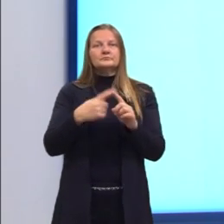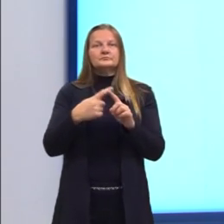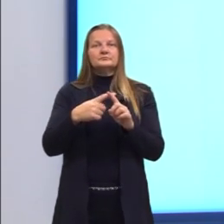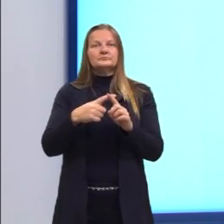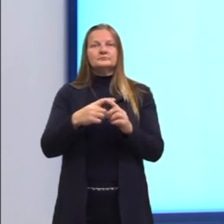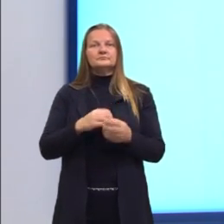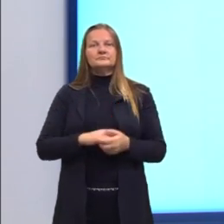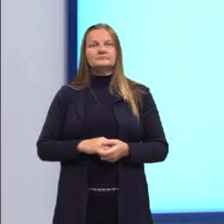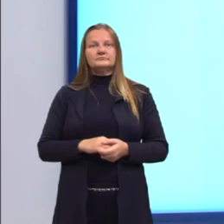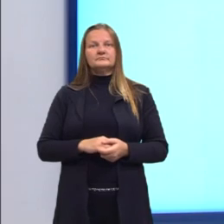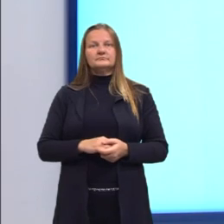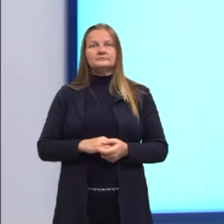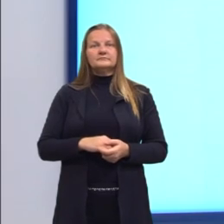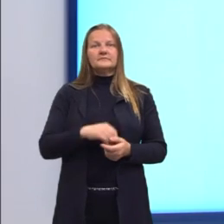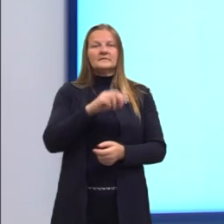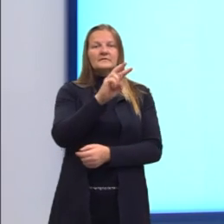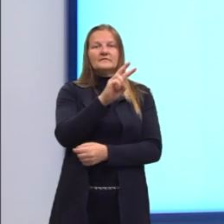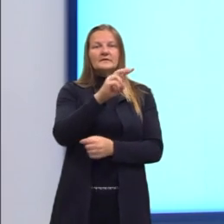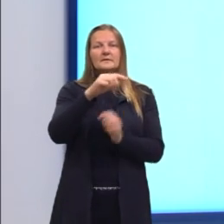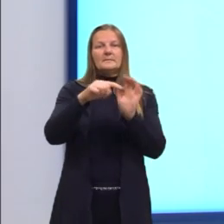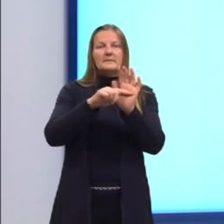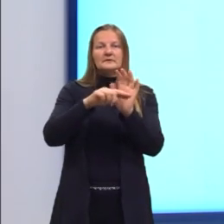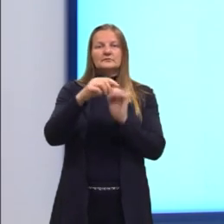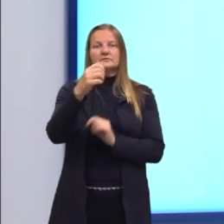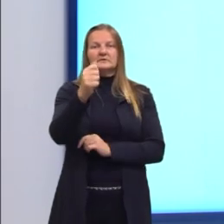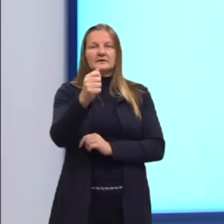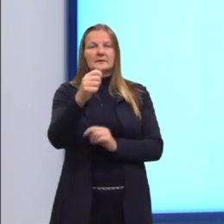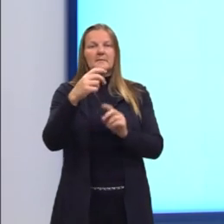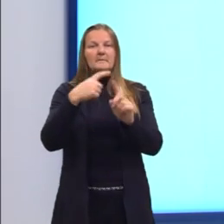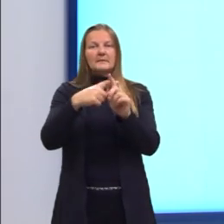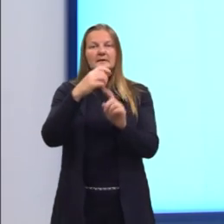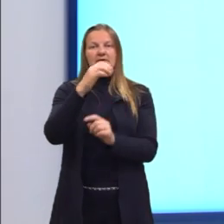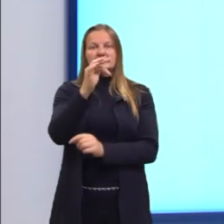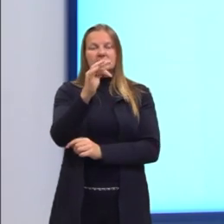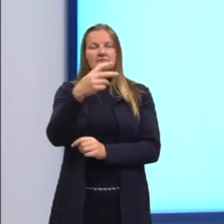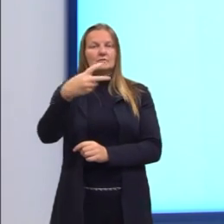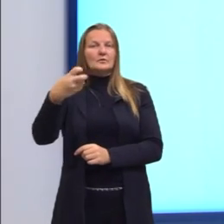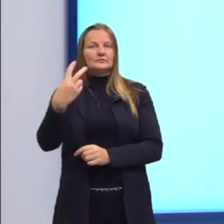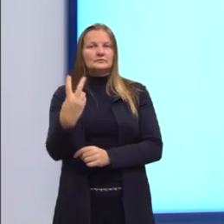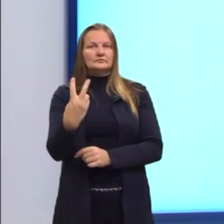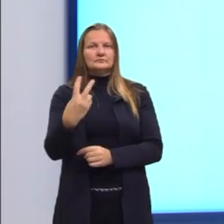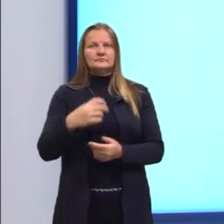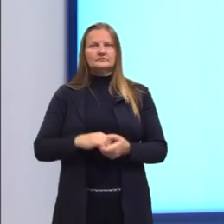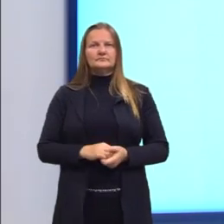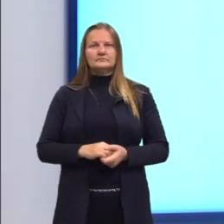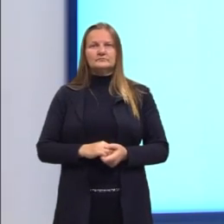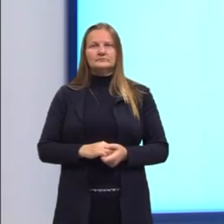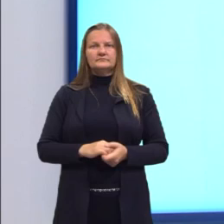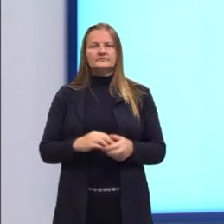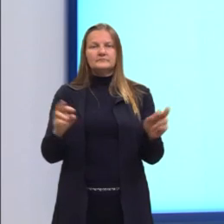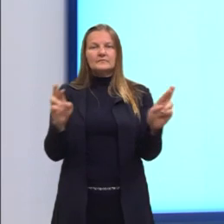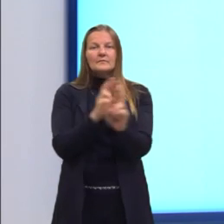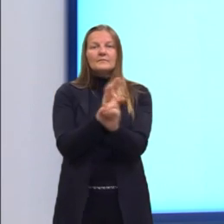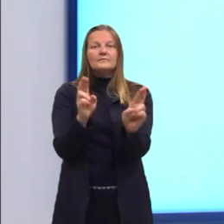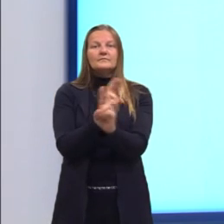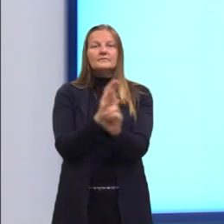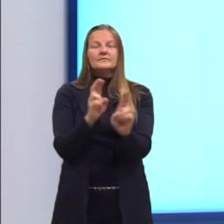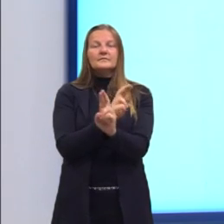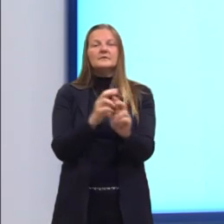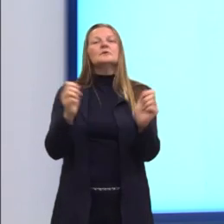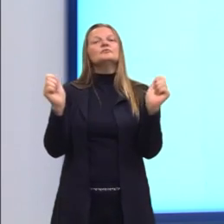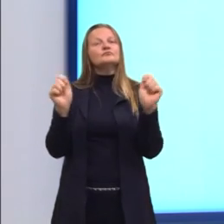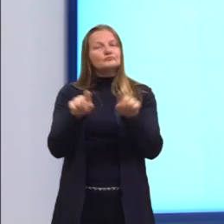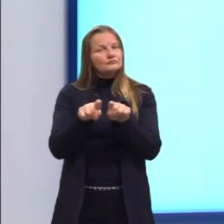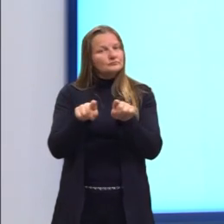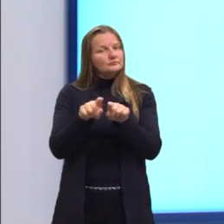para o meio, V menos A mais F igual a dois. Essa aqui é a relação que também é